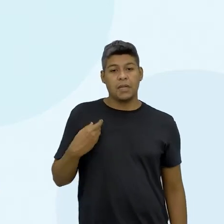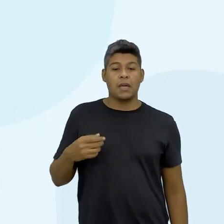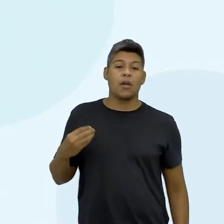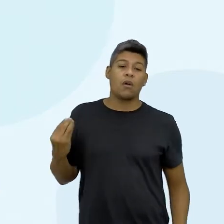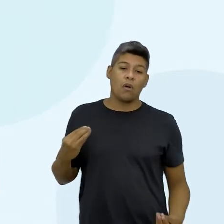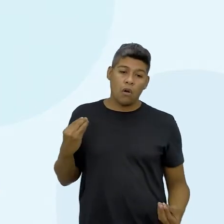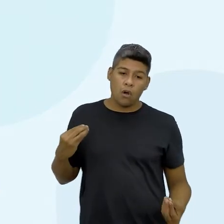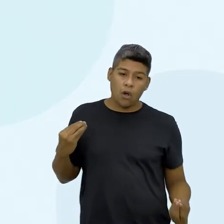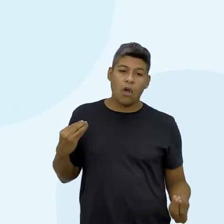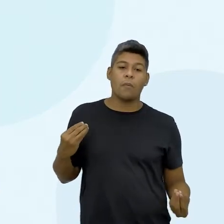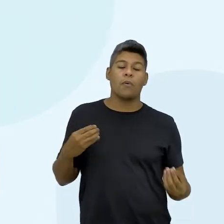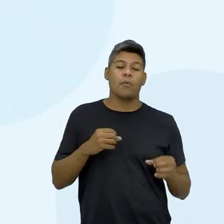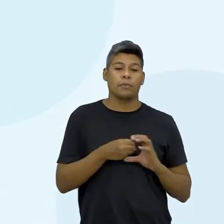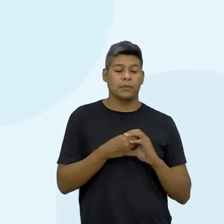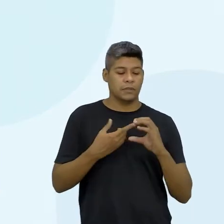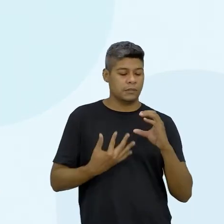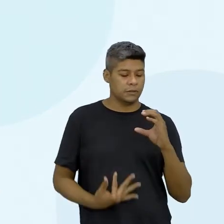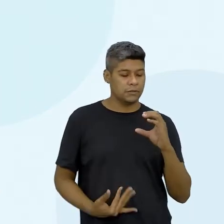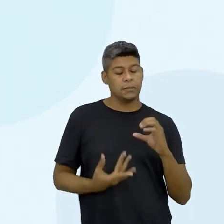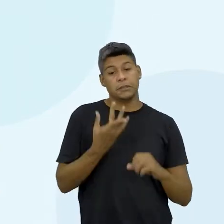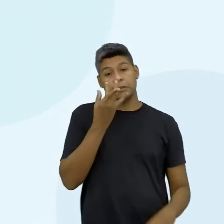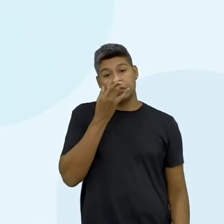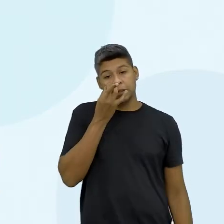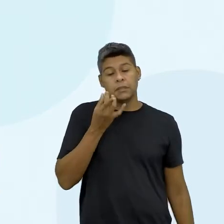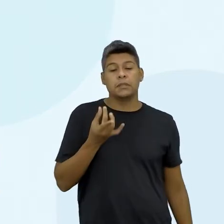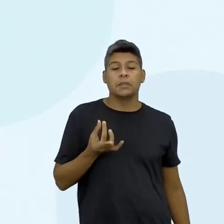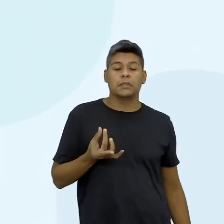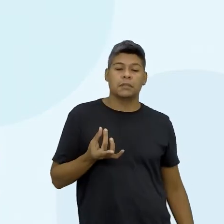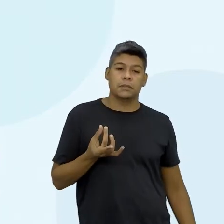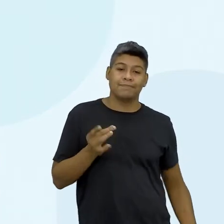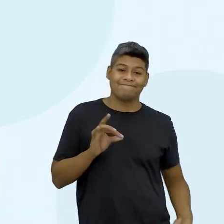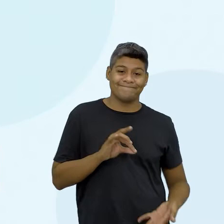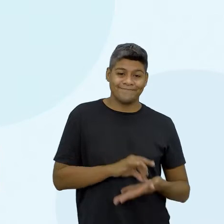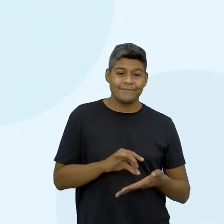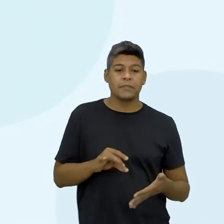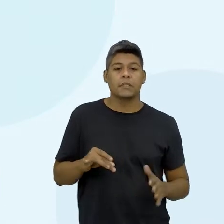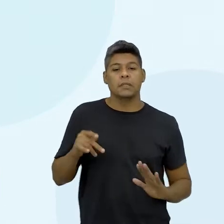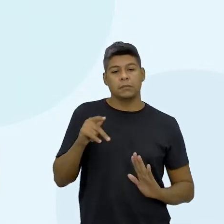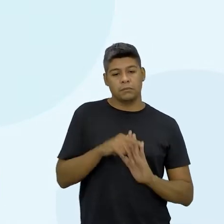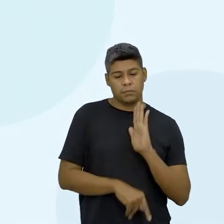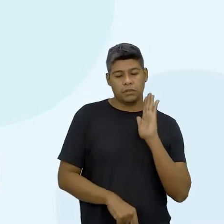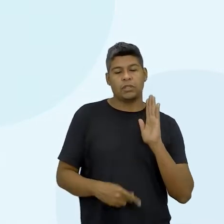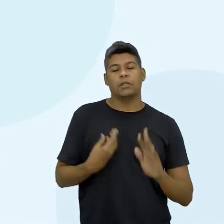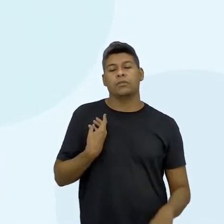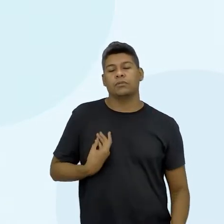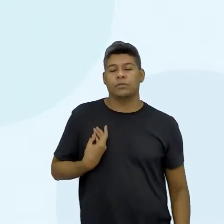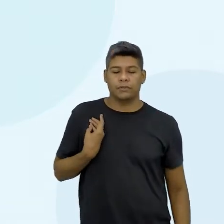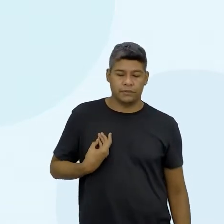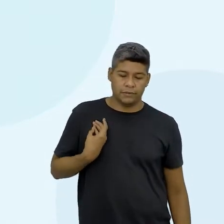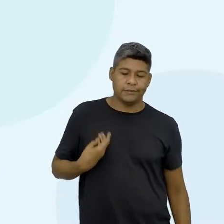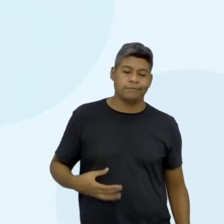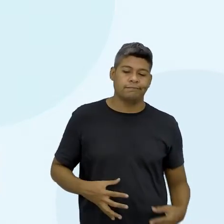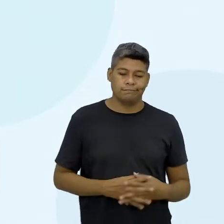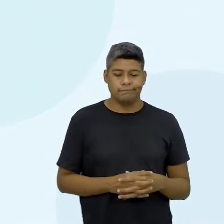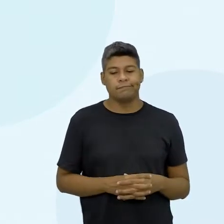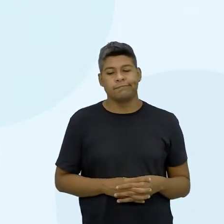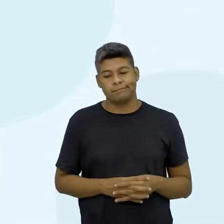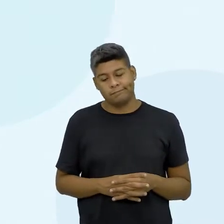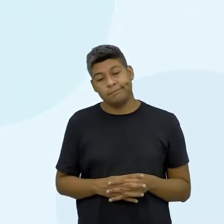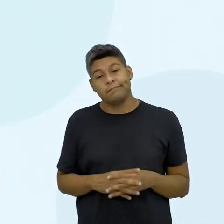aspectos financeiros estão presentes para concretizar esse projeto de vida.